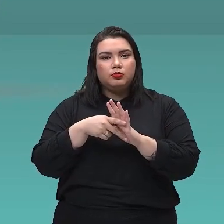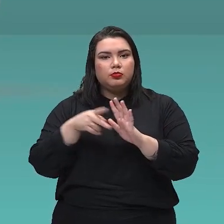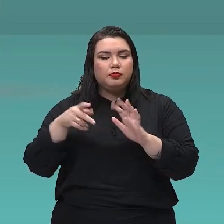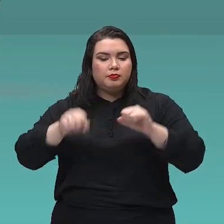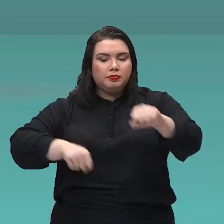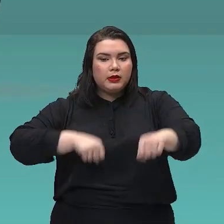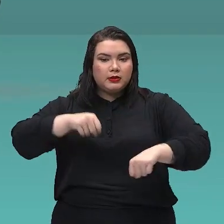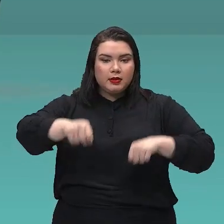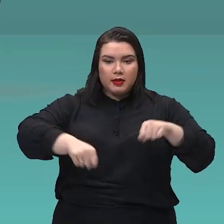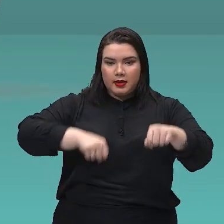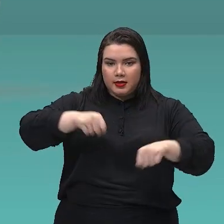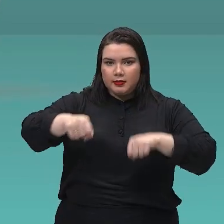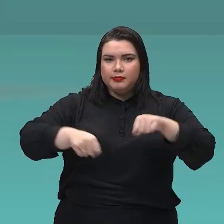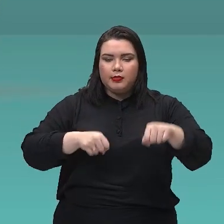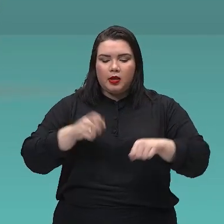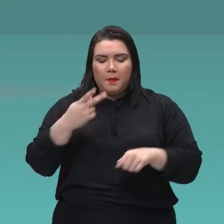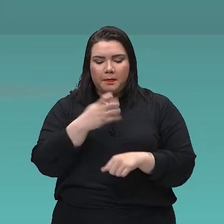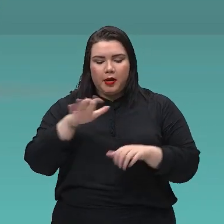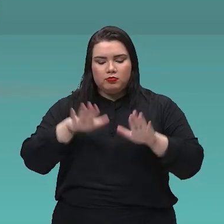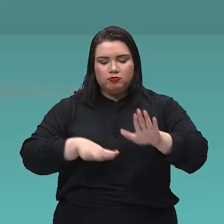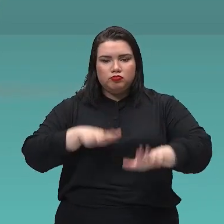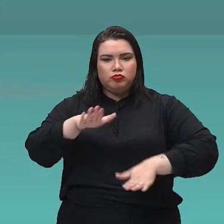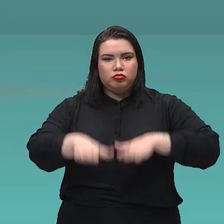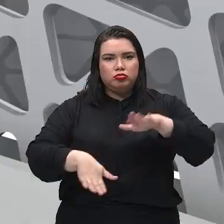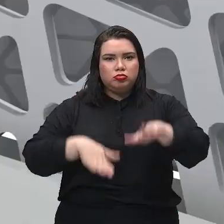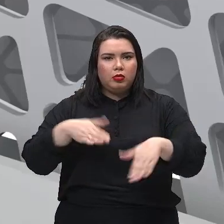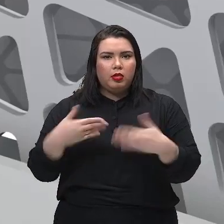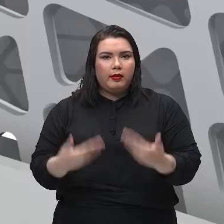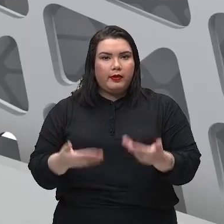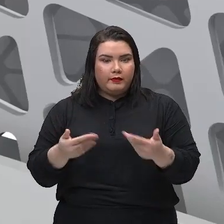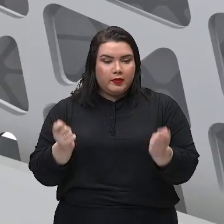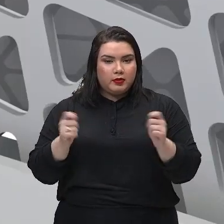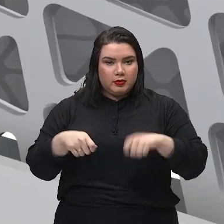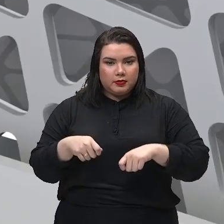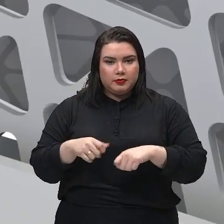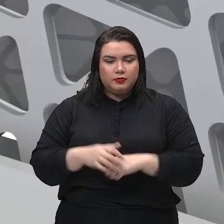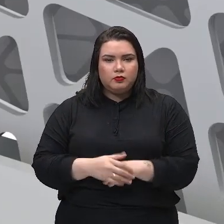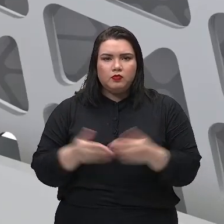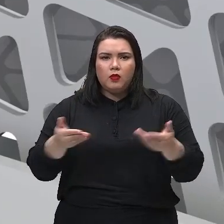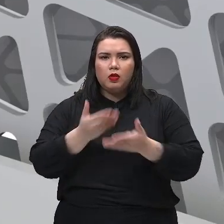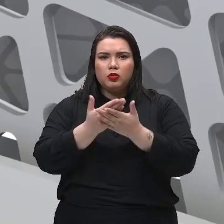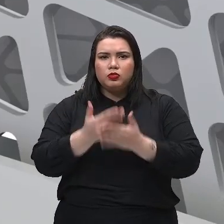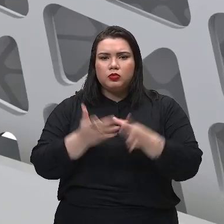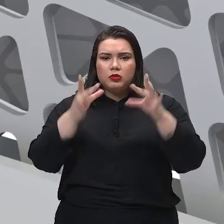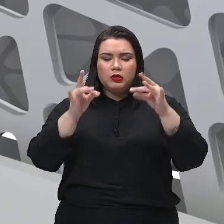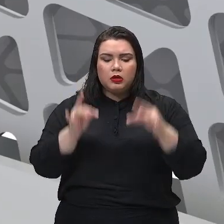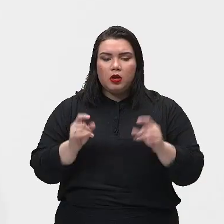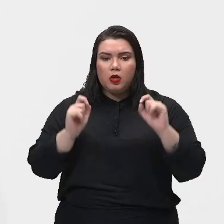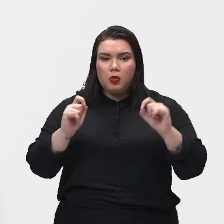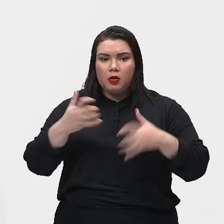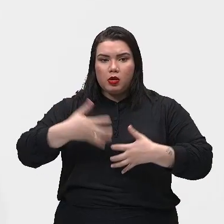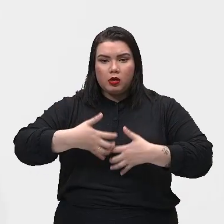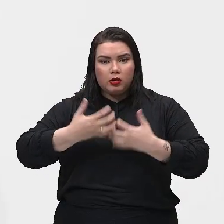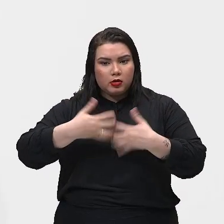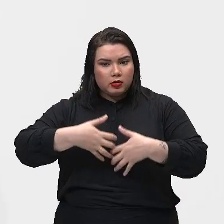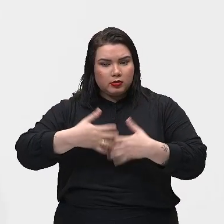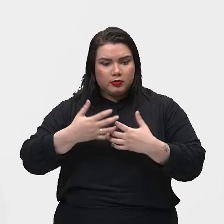bicicleta. Tá bom? Então, vamos ver agora, né? O que são as engrenagens. Vejam aí.